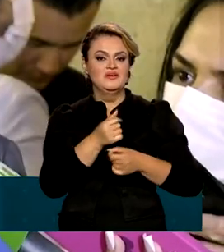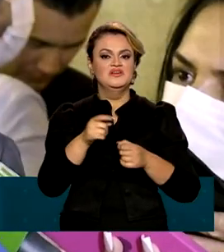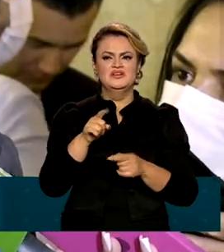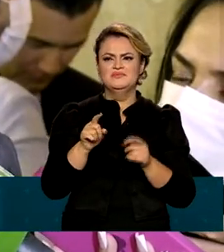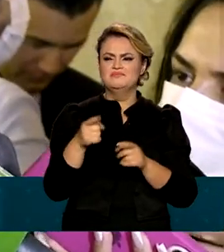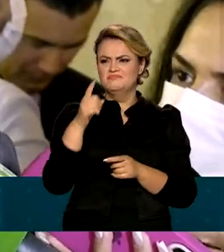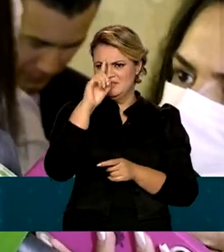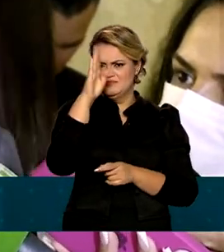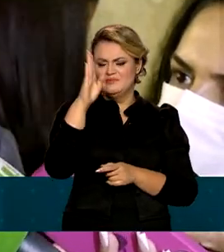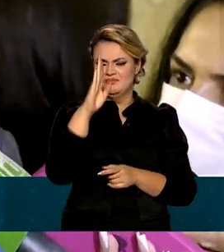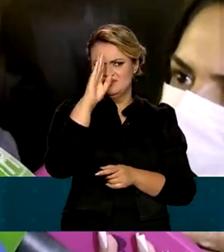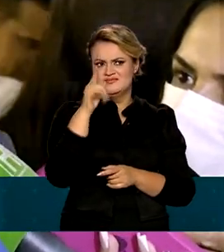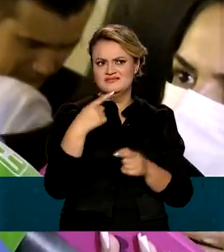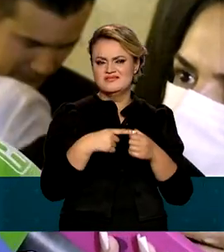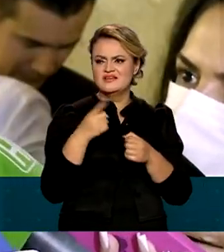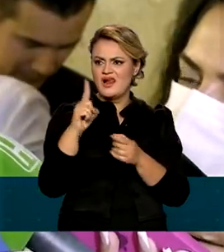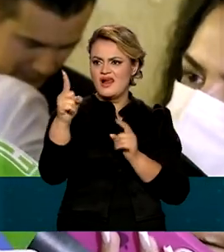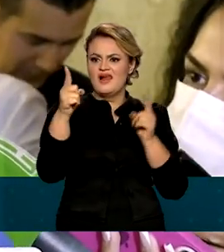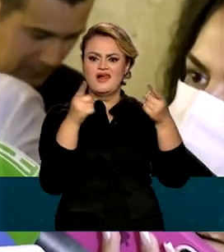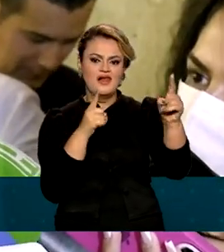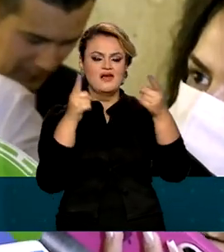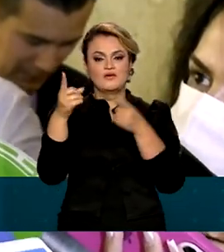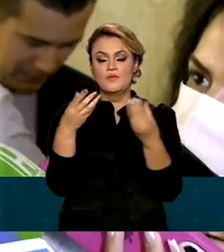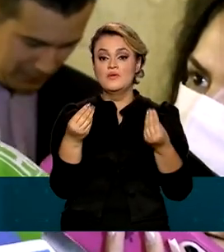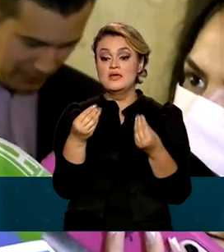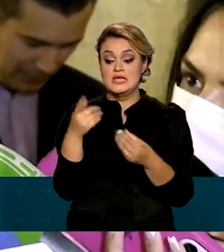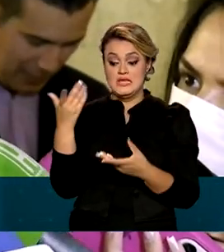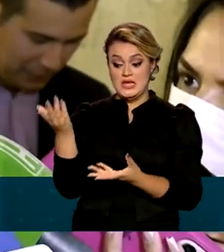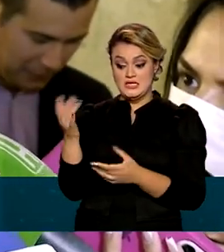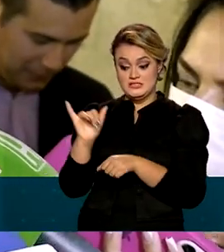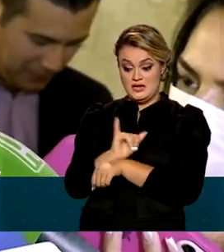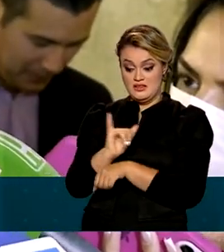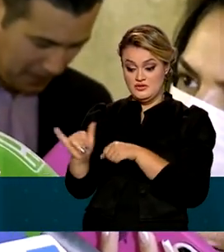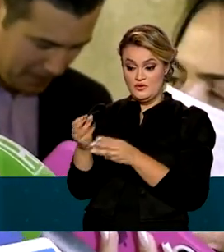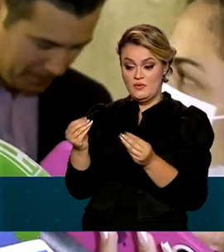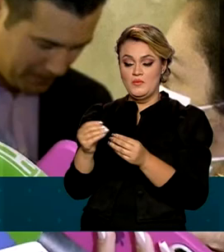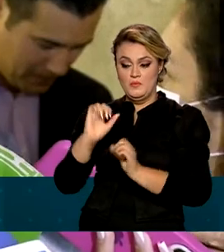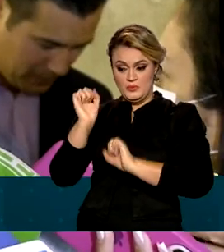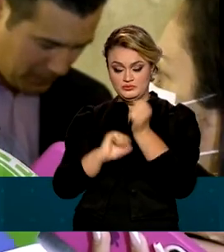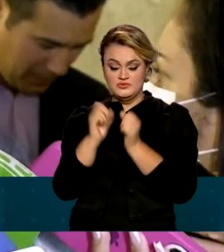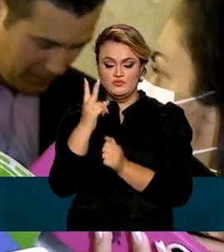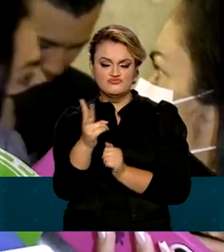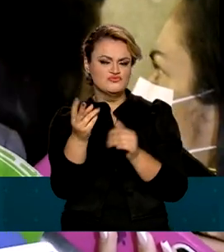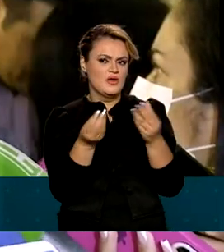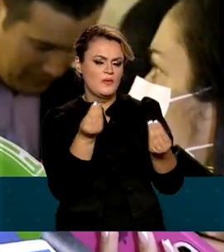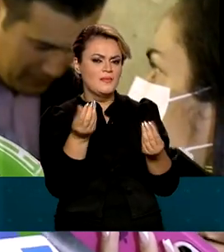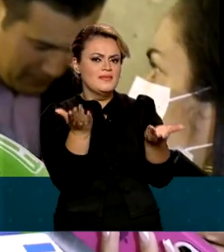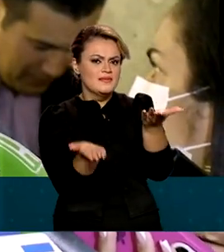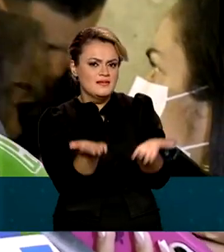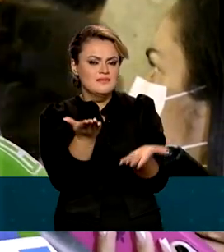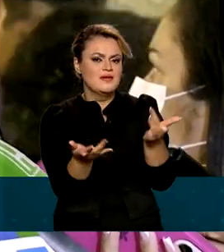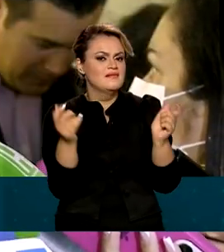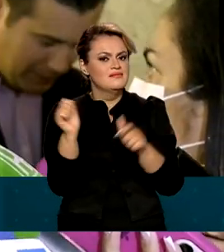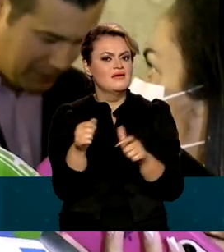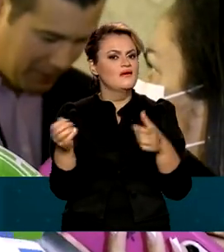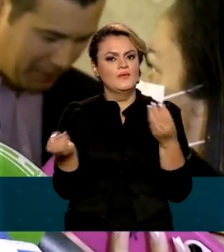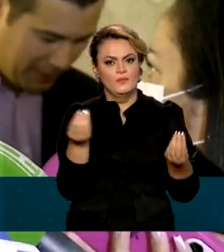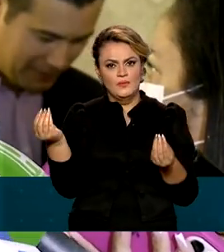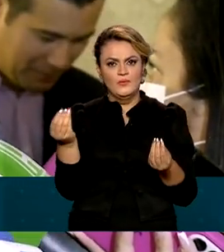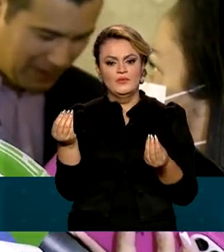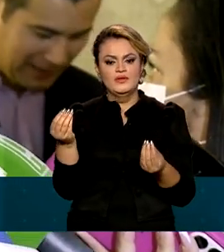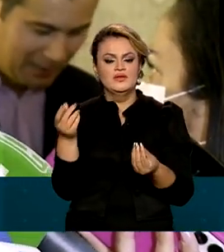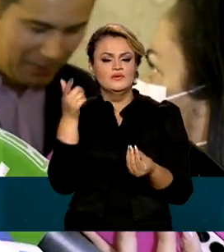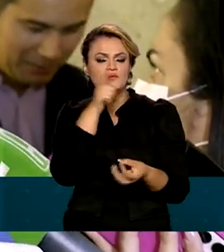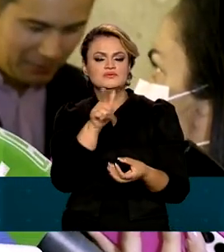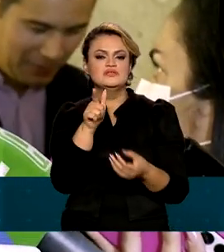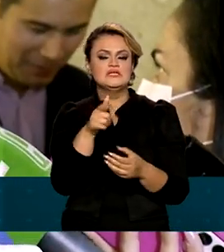Brasil. E nós temos que saber como manter isso, como manter a classe produtora equilibrada, tendo condições de